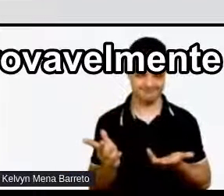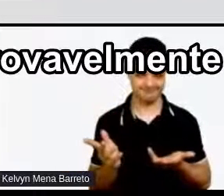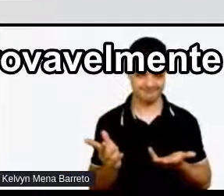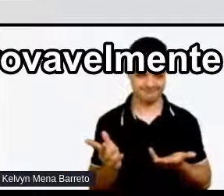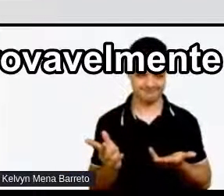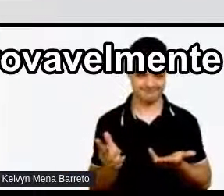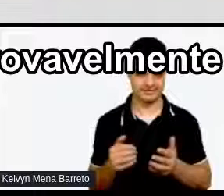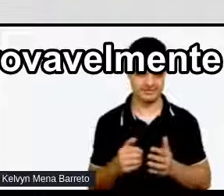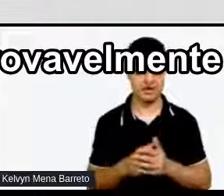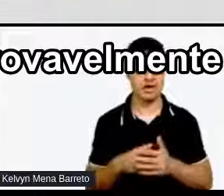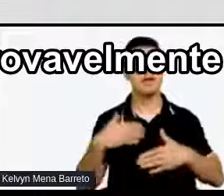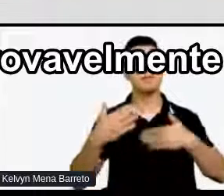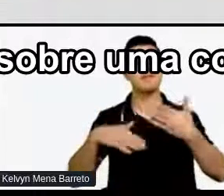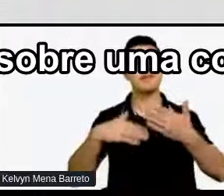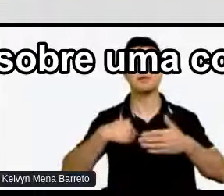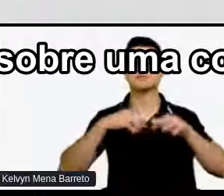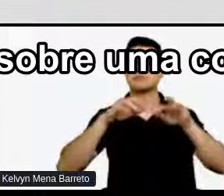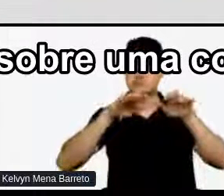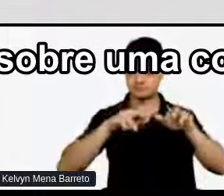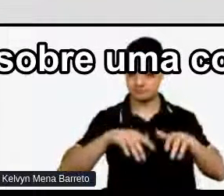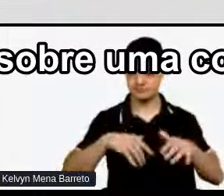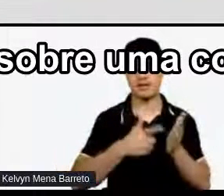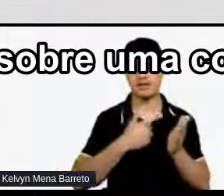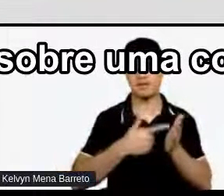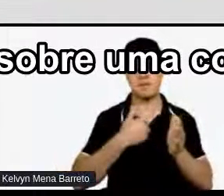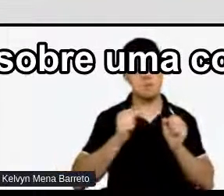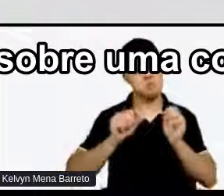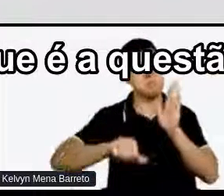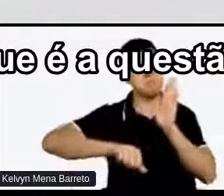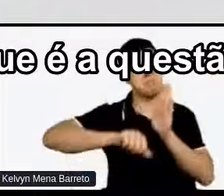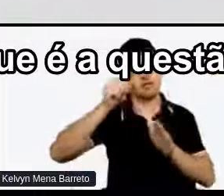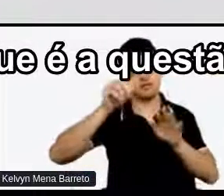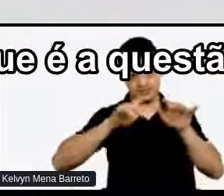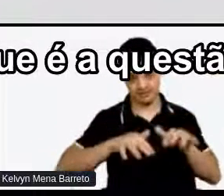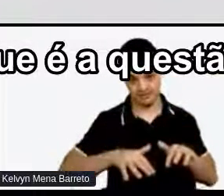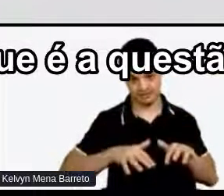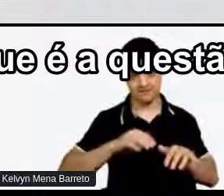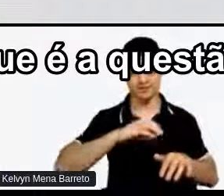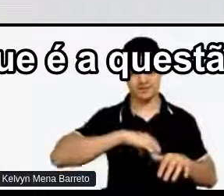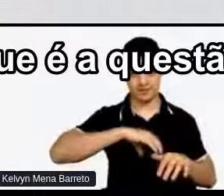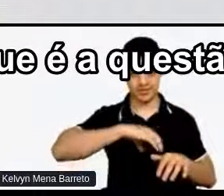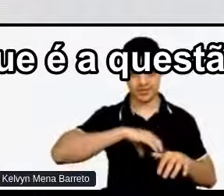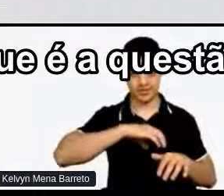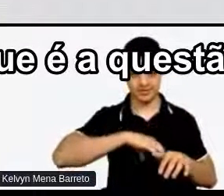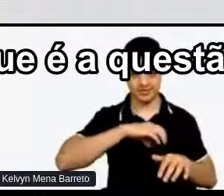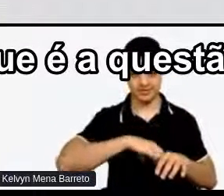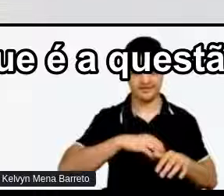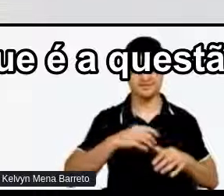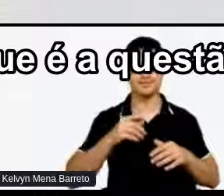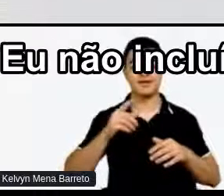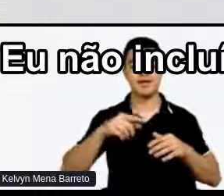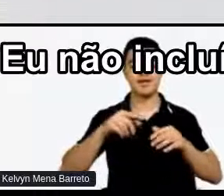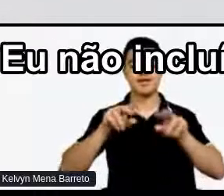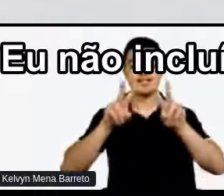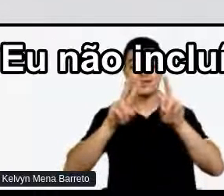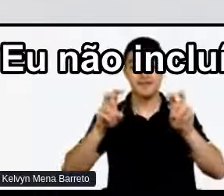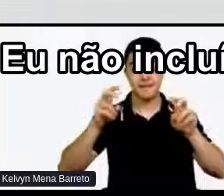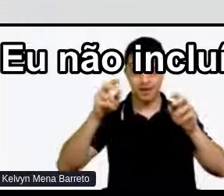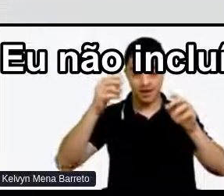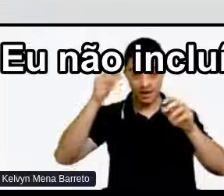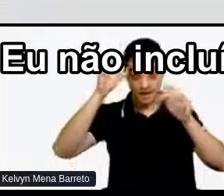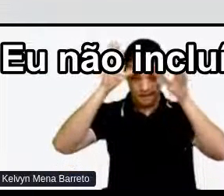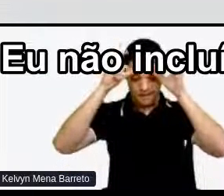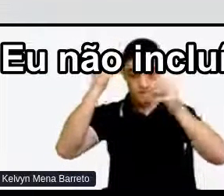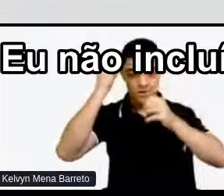primeiro livro Em língua portuguesa Sobre uma condição neurodivergente No trabalho Que é a questão de Autossabilidade e superdotação Eu não incluí a